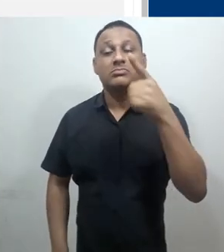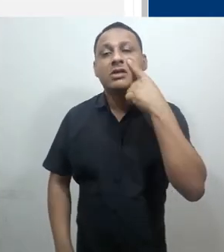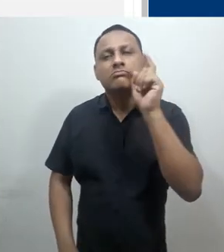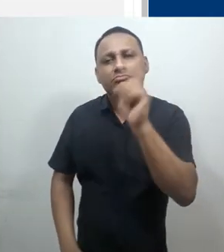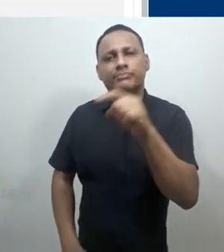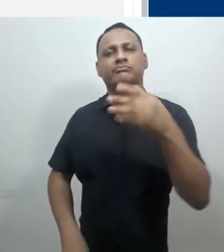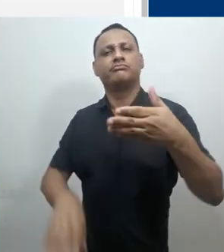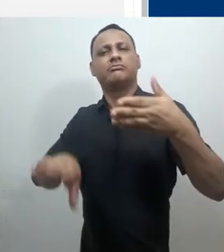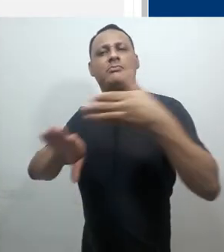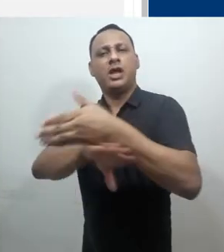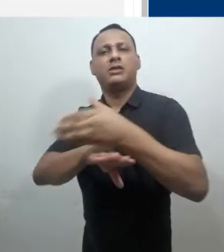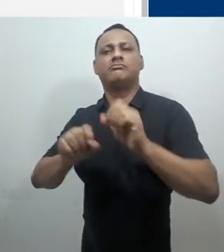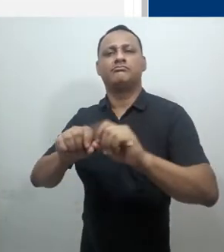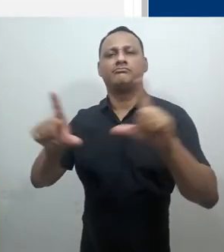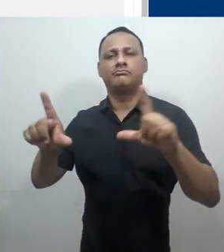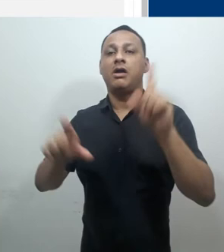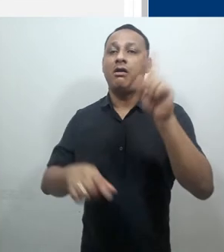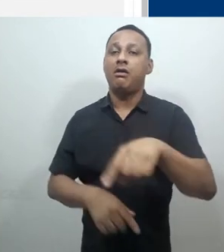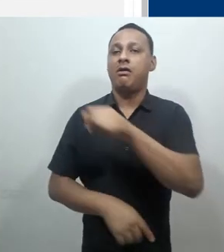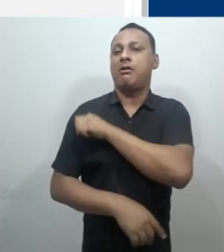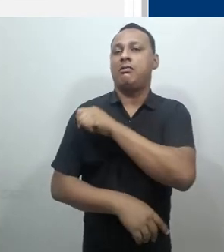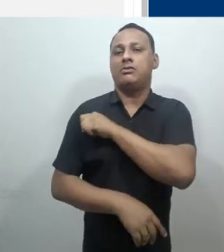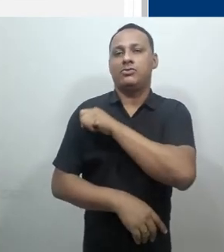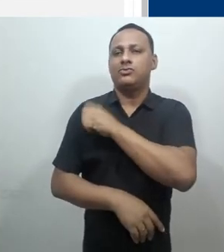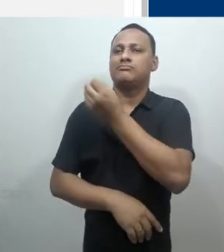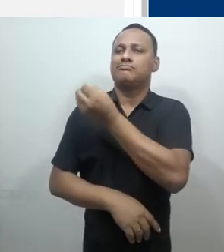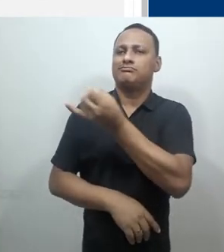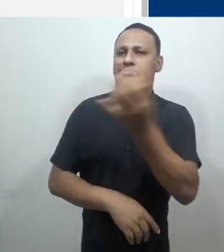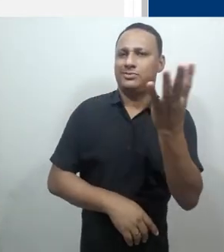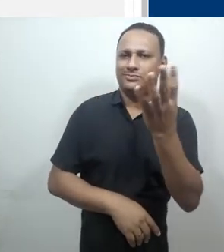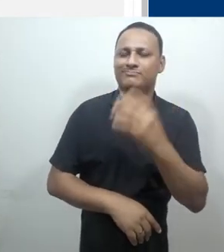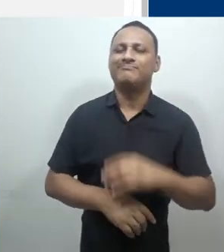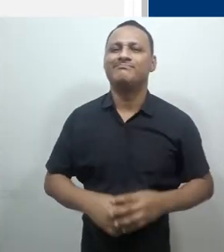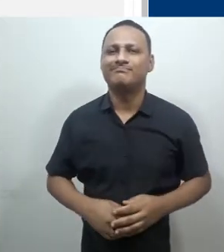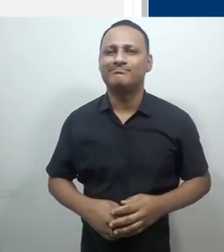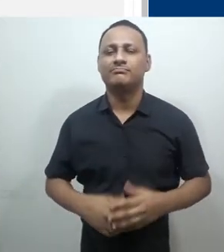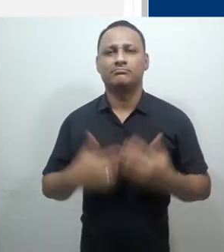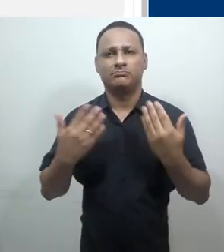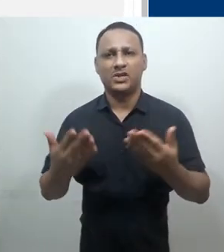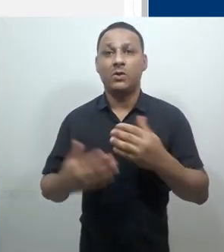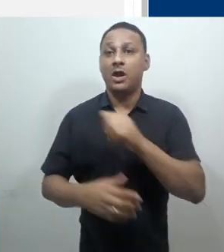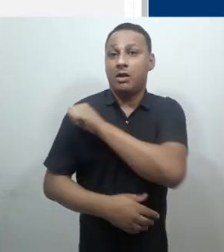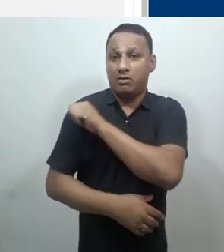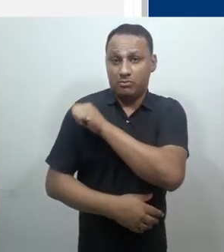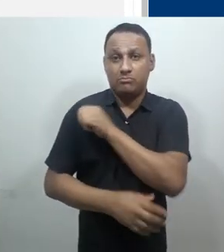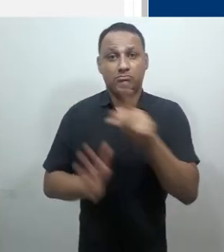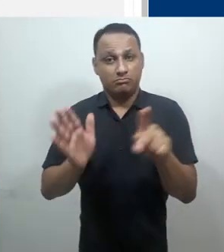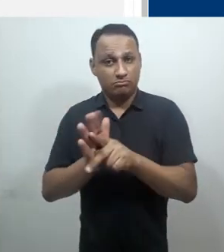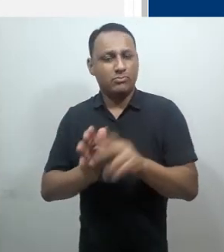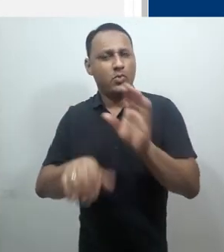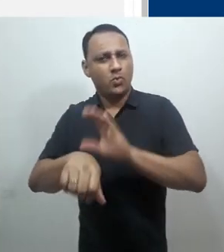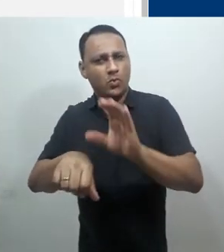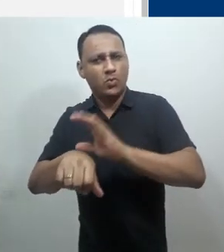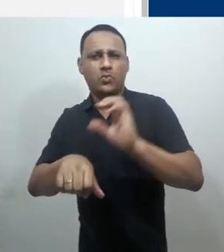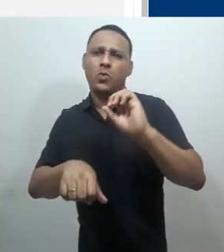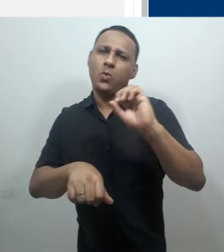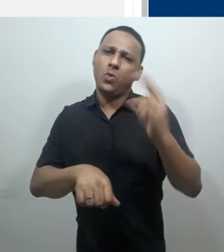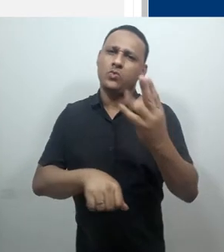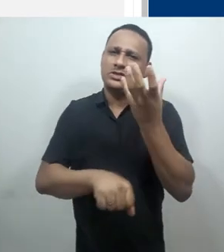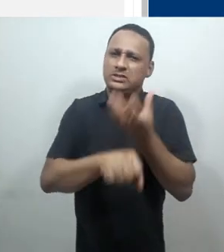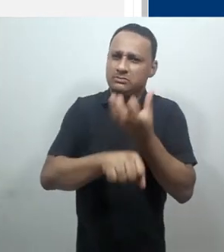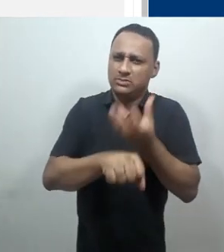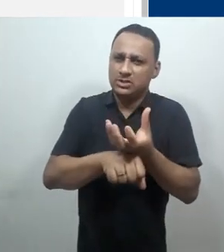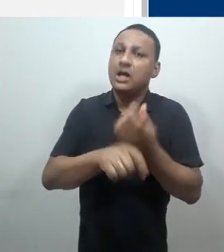na página de participantes que os estudantes têm acesso. Estudantes de um curso ou disciplina,